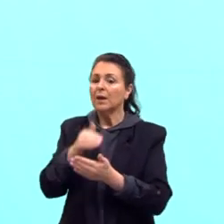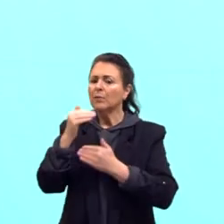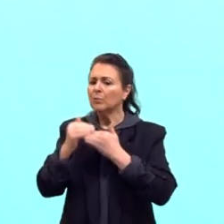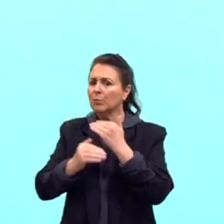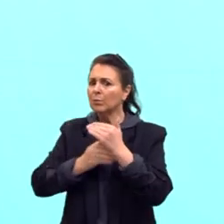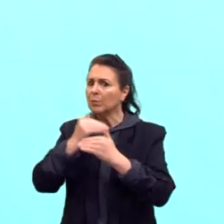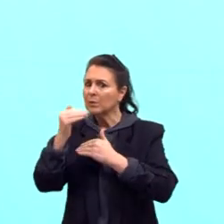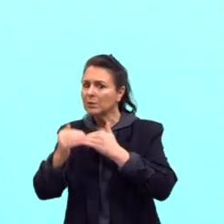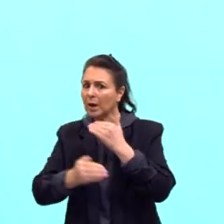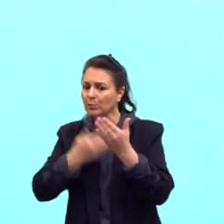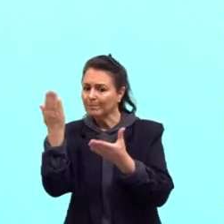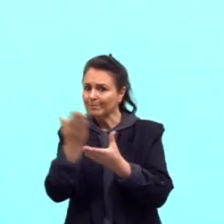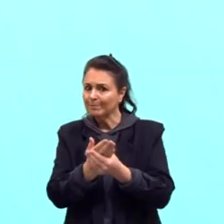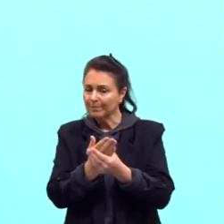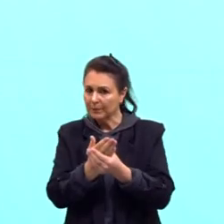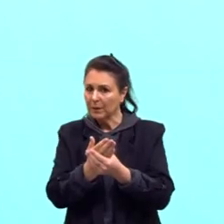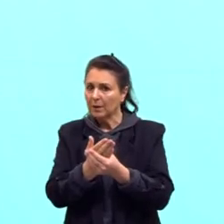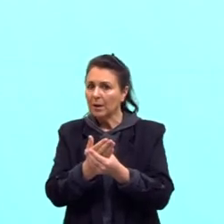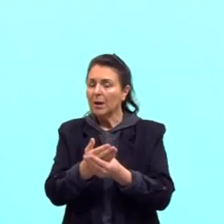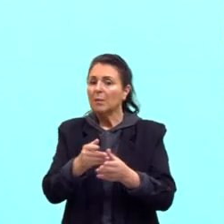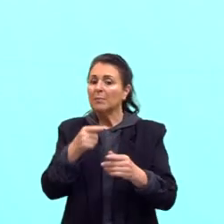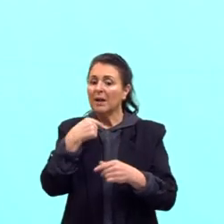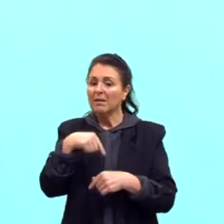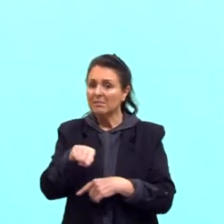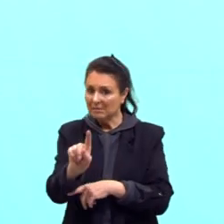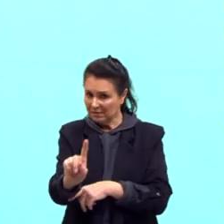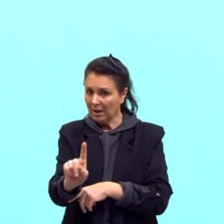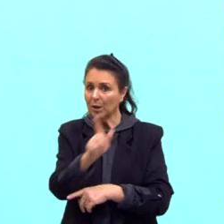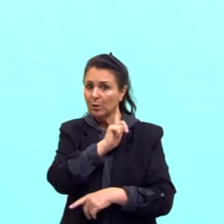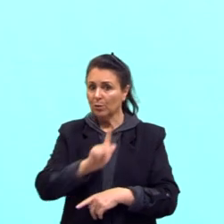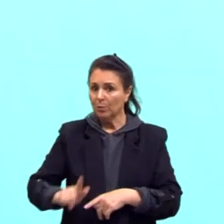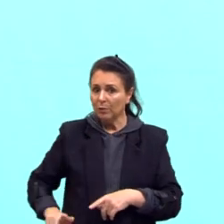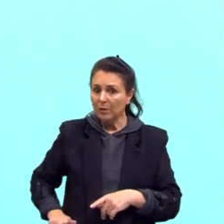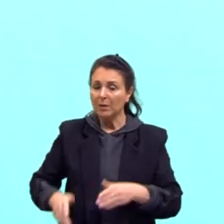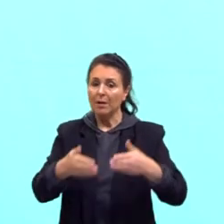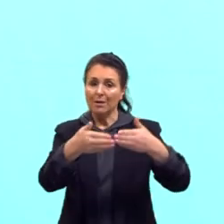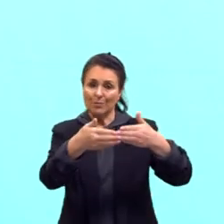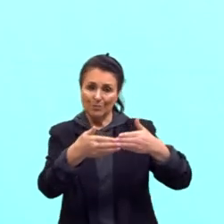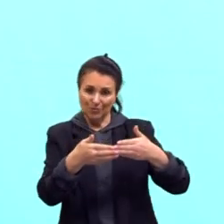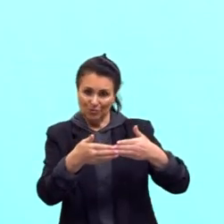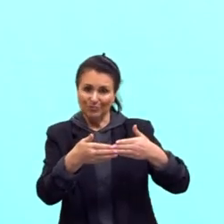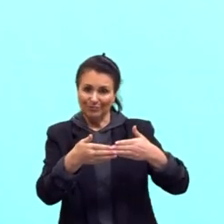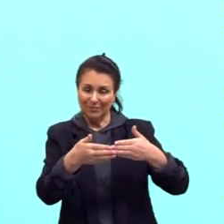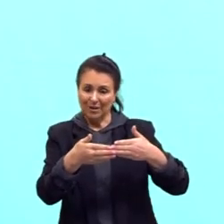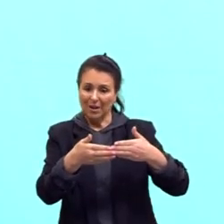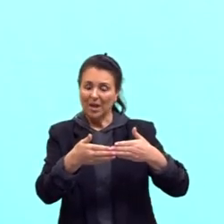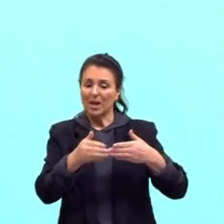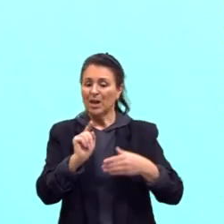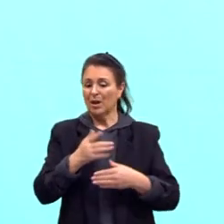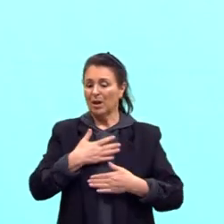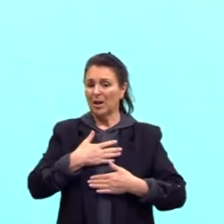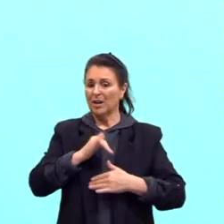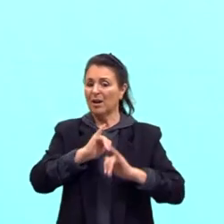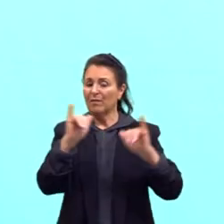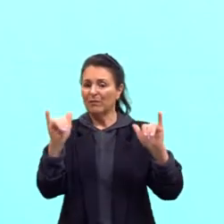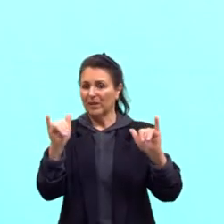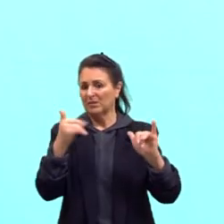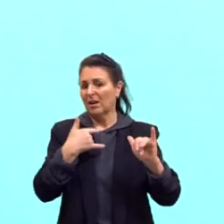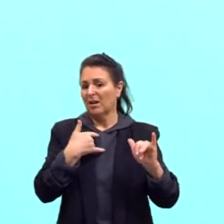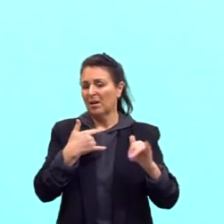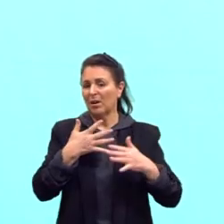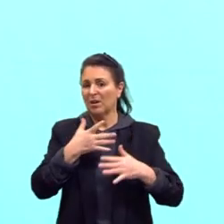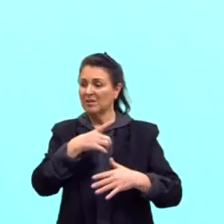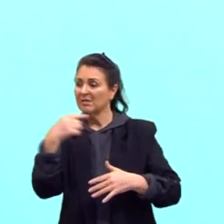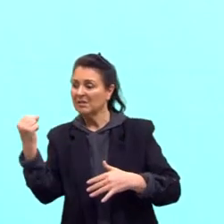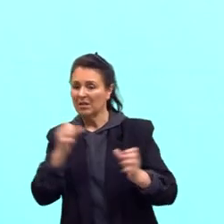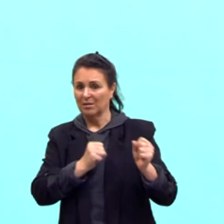durante o trâmite desse processo de impeachment, ele pede para sair, ele diz, né, não, acaba saindo do